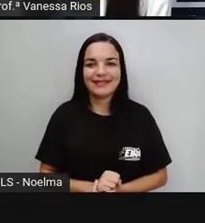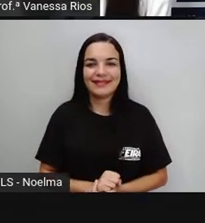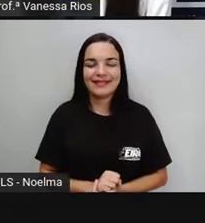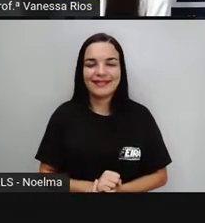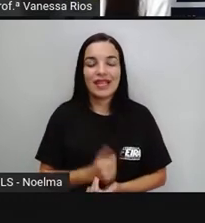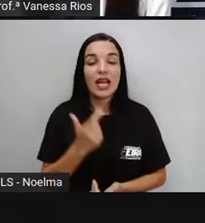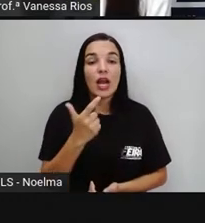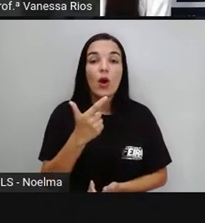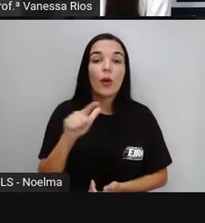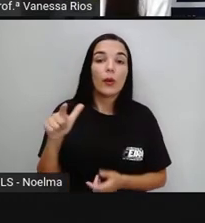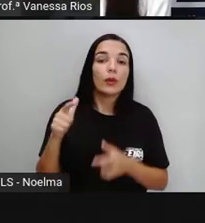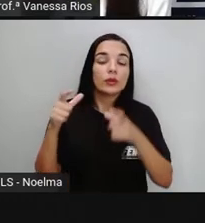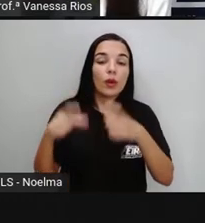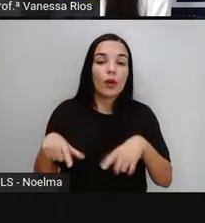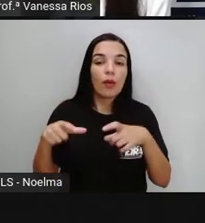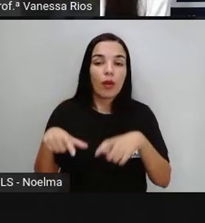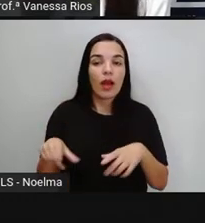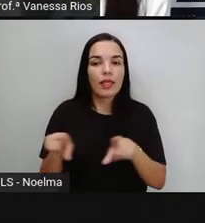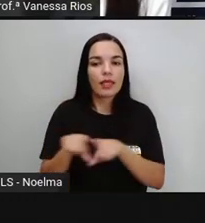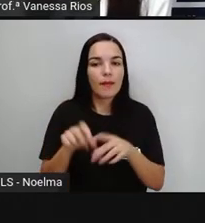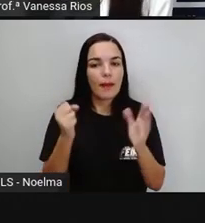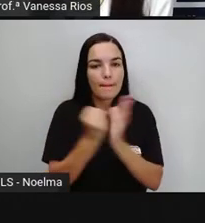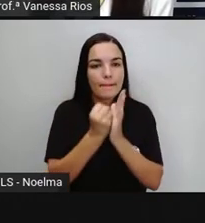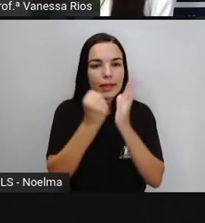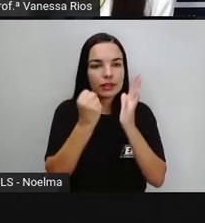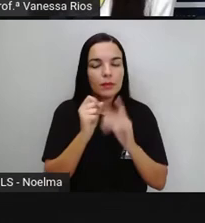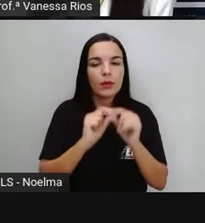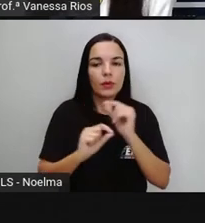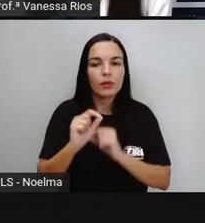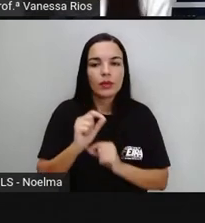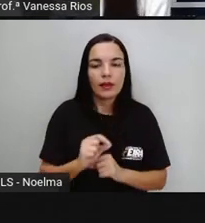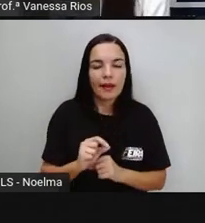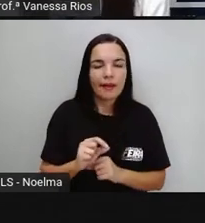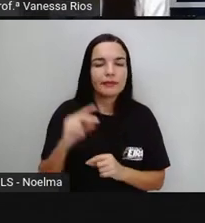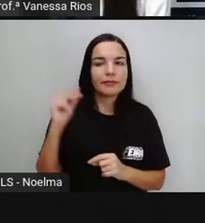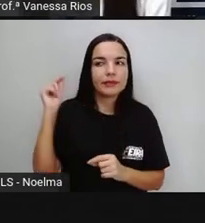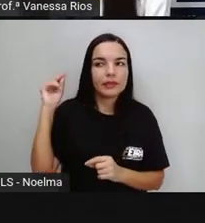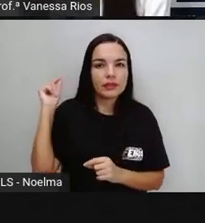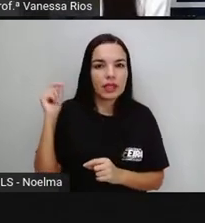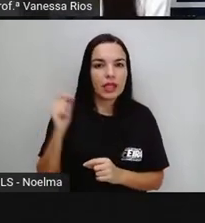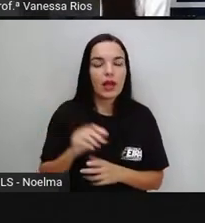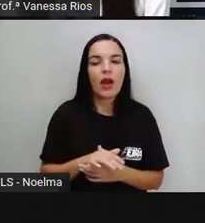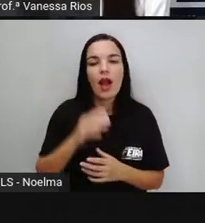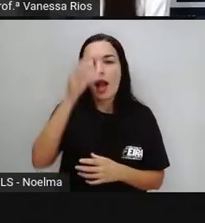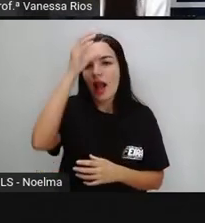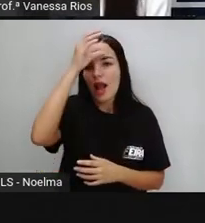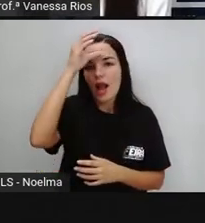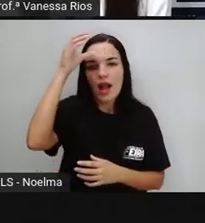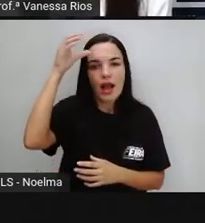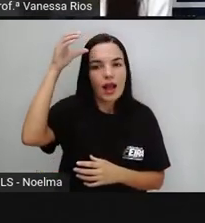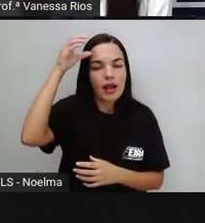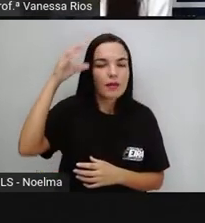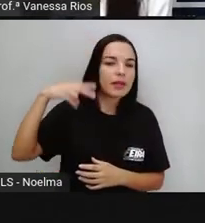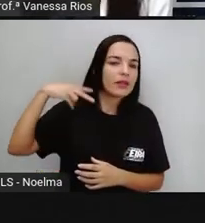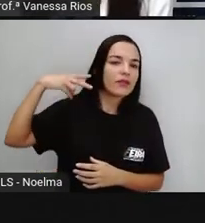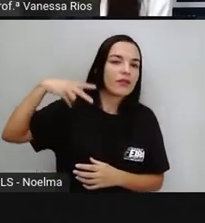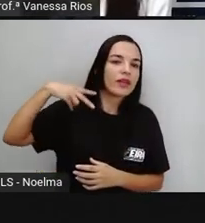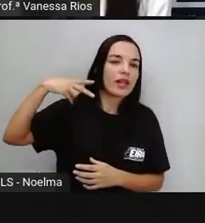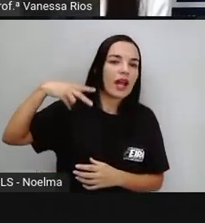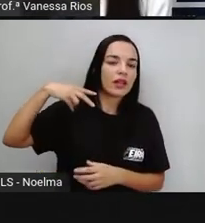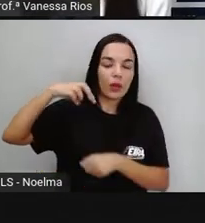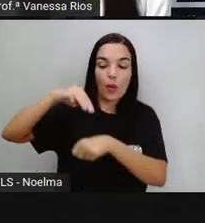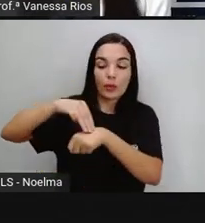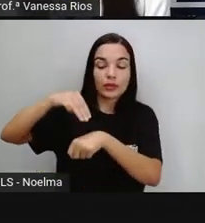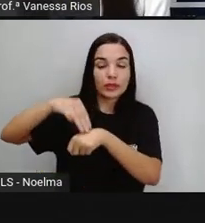Olha só, aí também mais uma construção com aspectos também mais antigos, né? A Câmara Municipal de Vereadores,